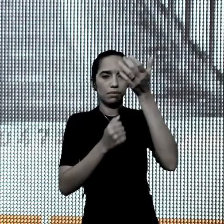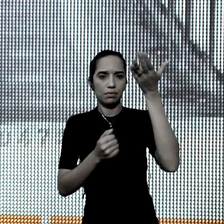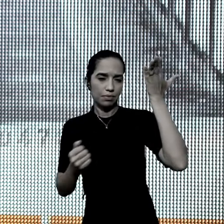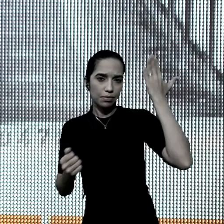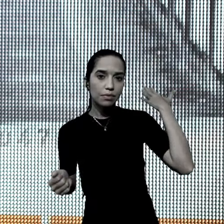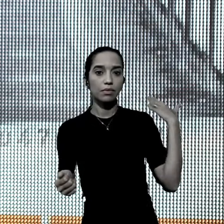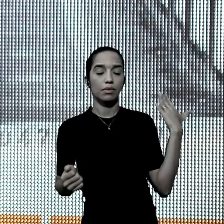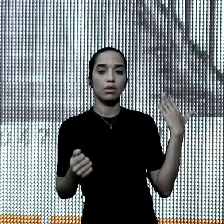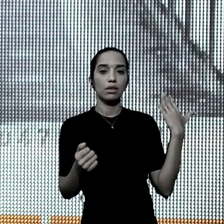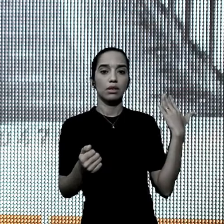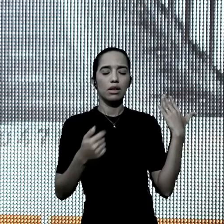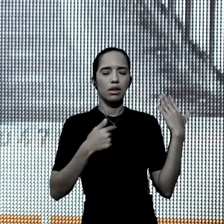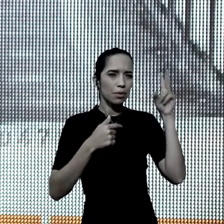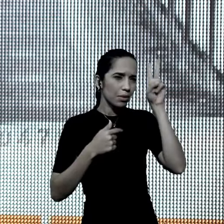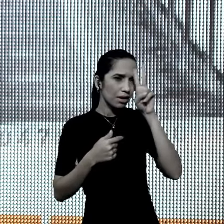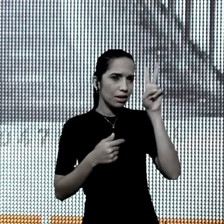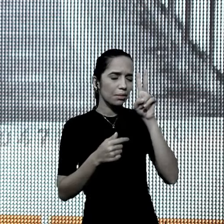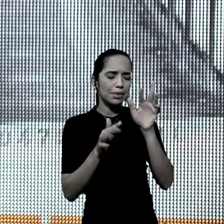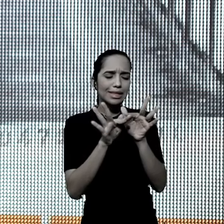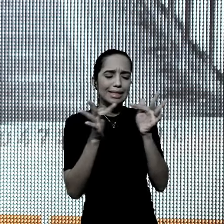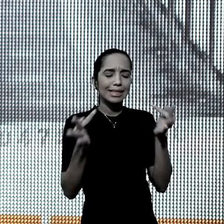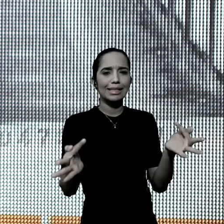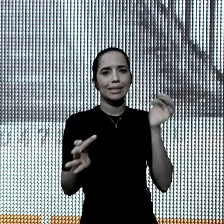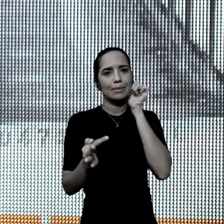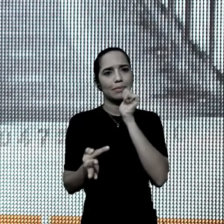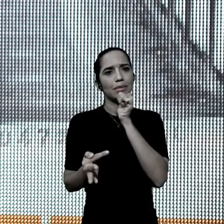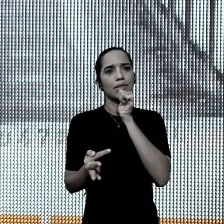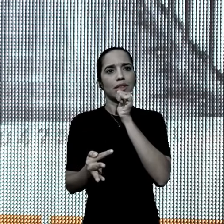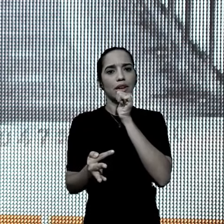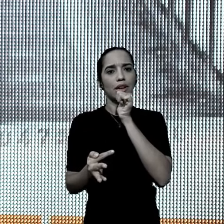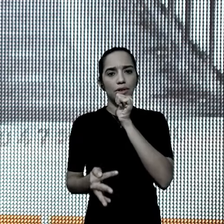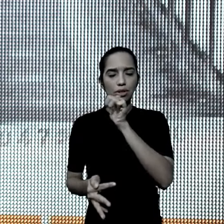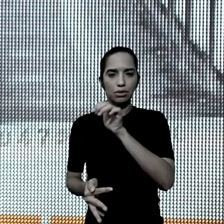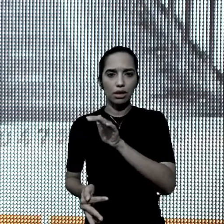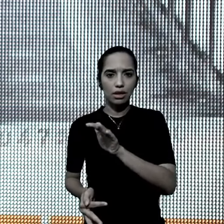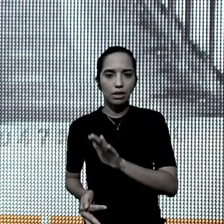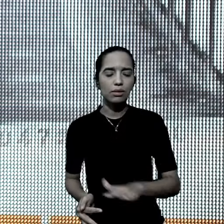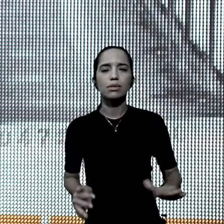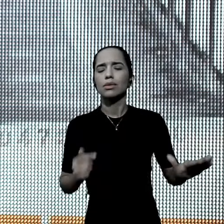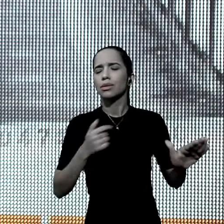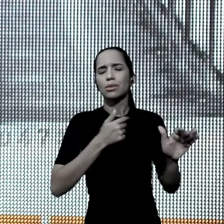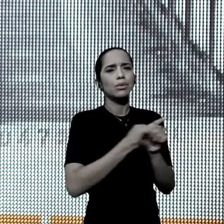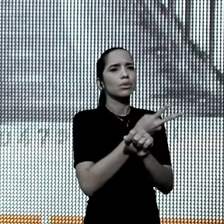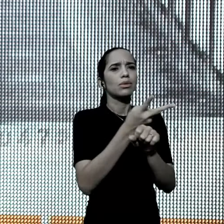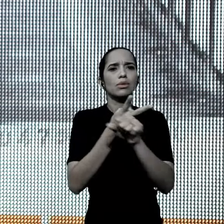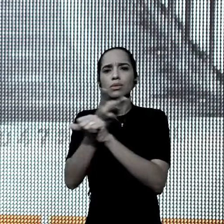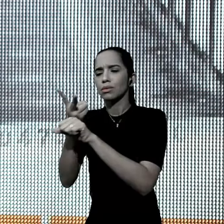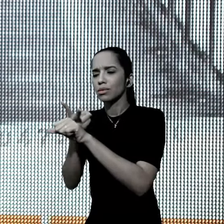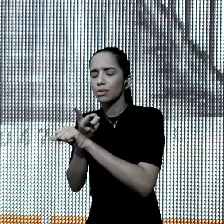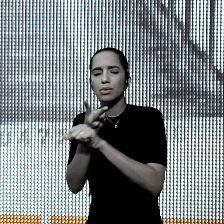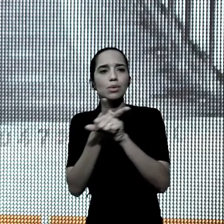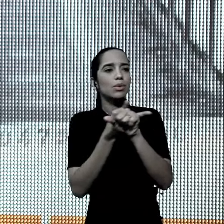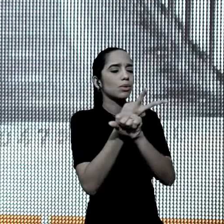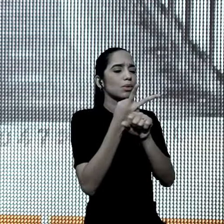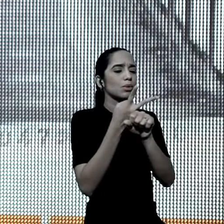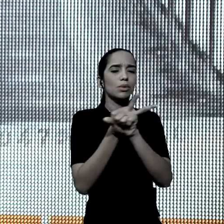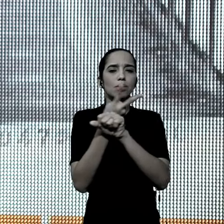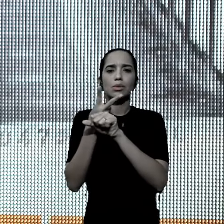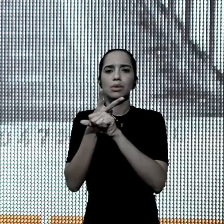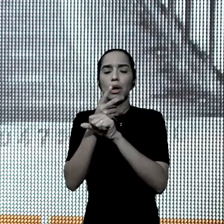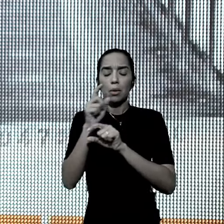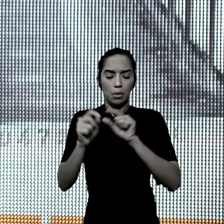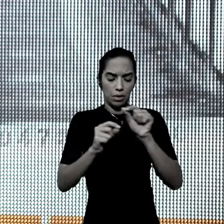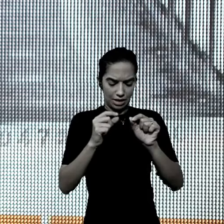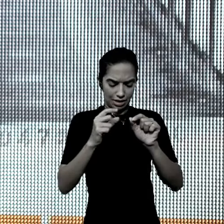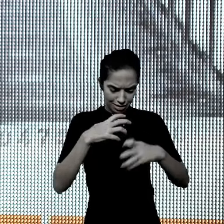eu lembro apenas uma menina. Eu já havia buscado em tantos lugares, em tantas fontes, tentando saciar o vazio